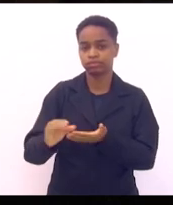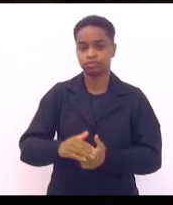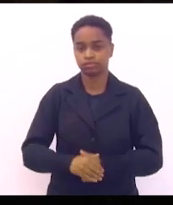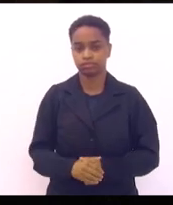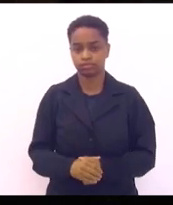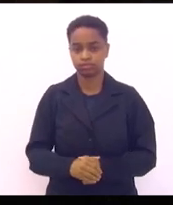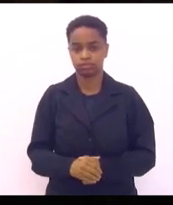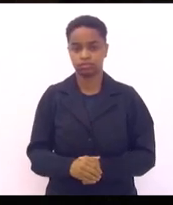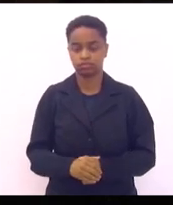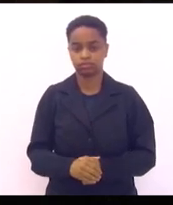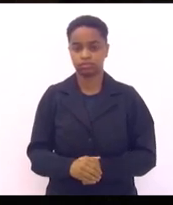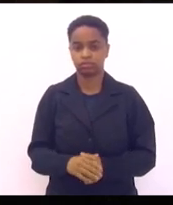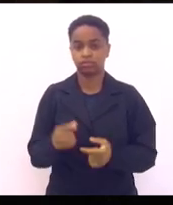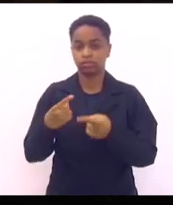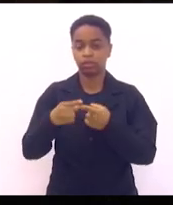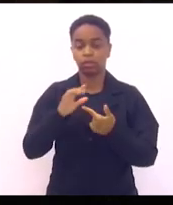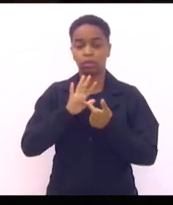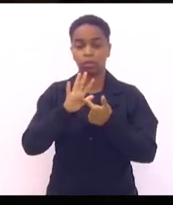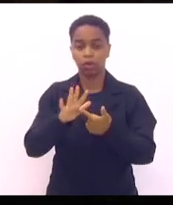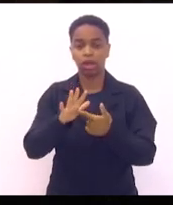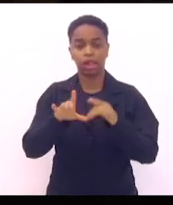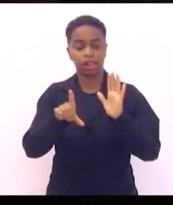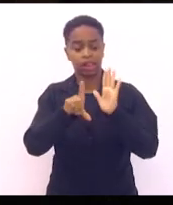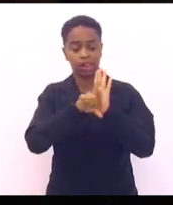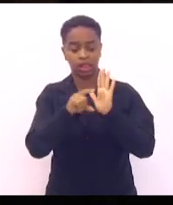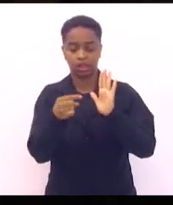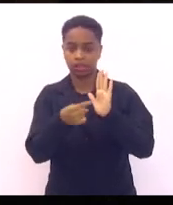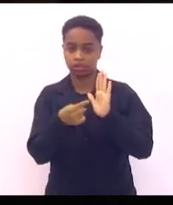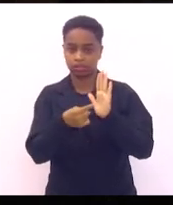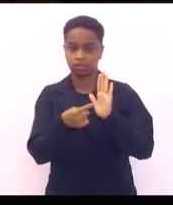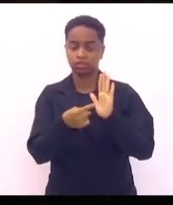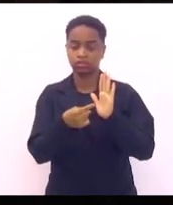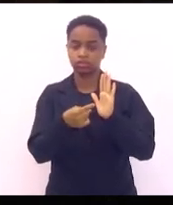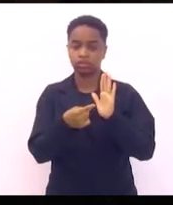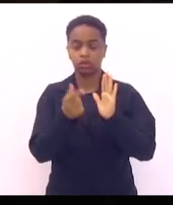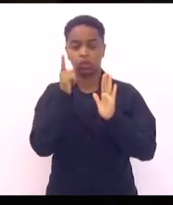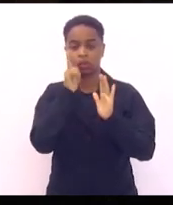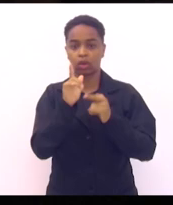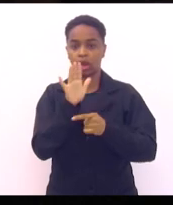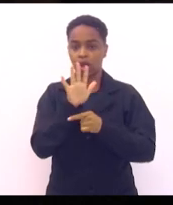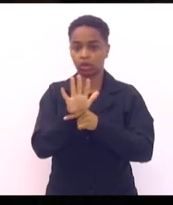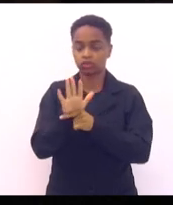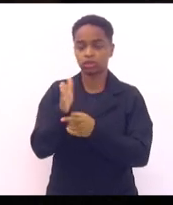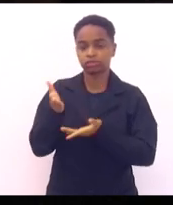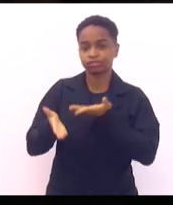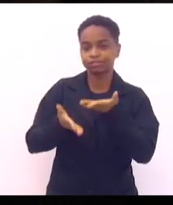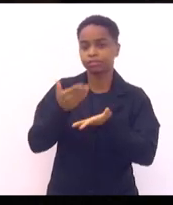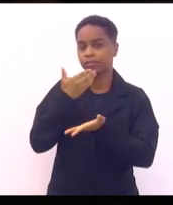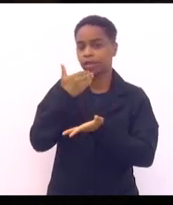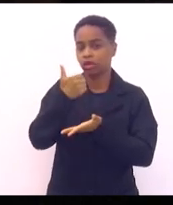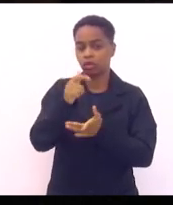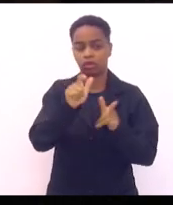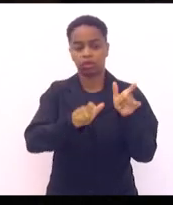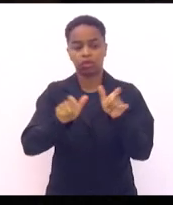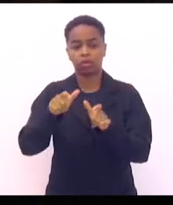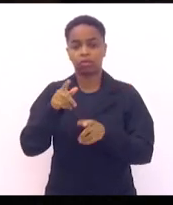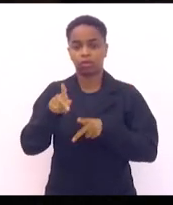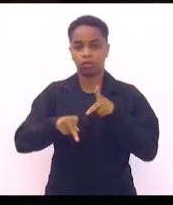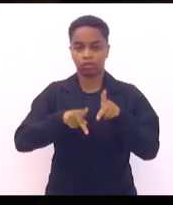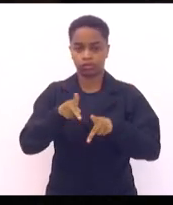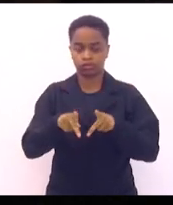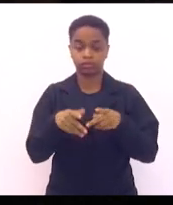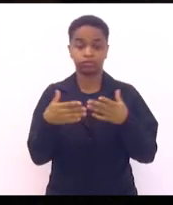segundo os indicadores dessa lei que vão ajudar a atender melhor a população daquela cidade.